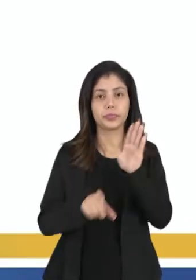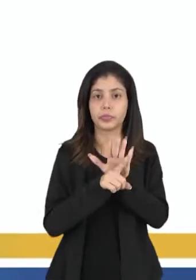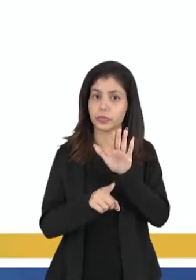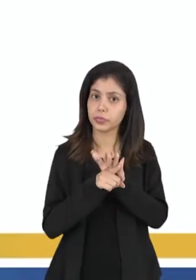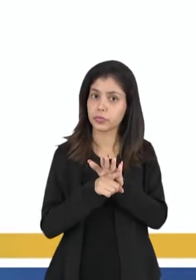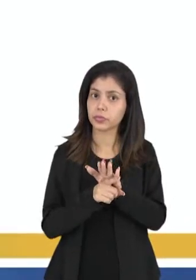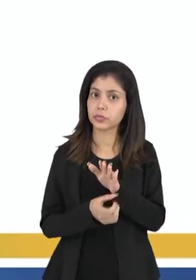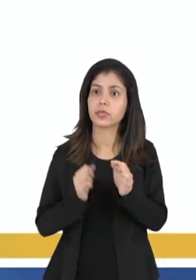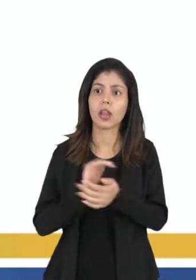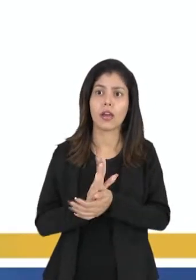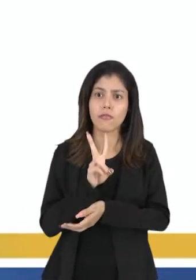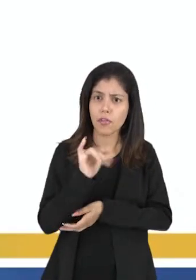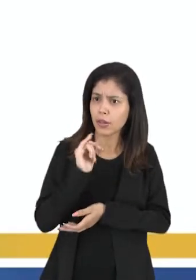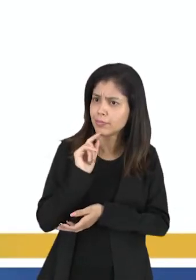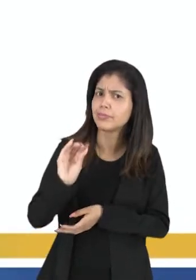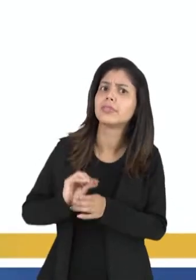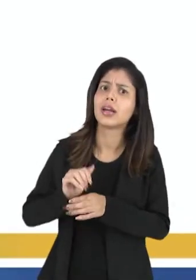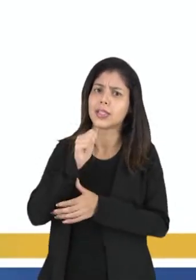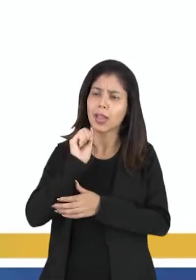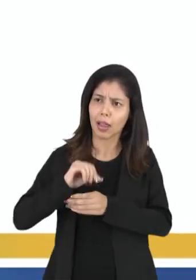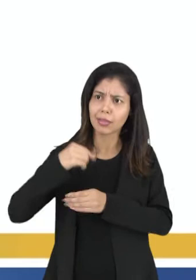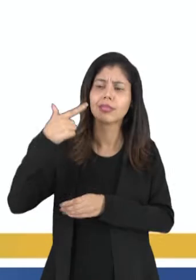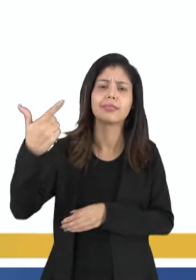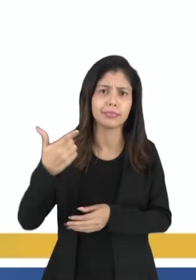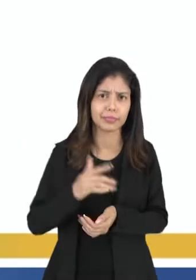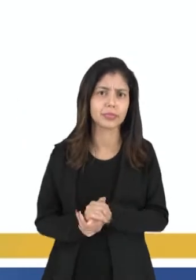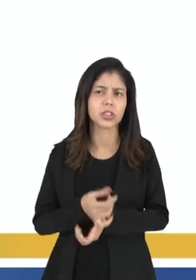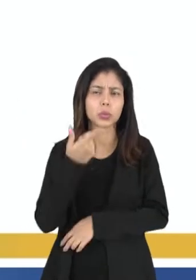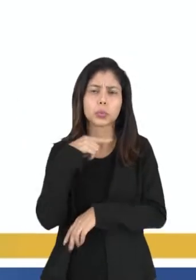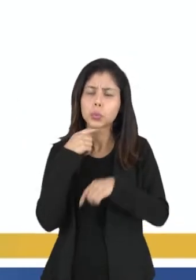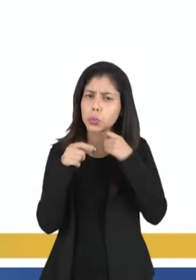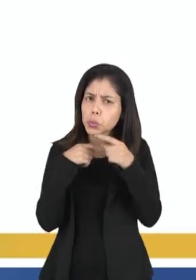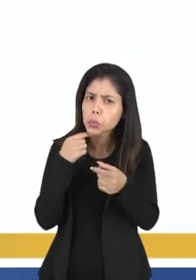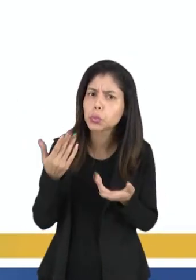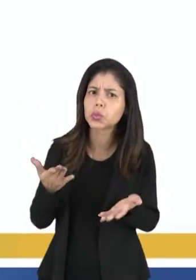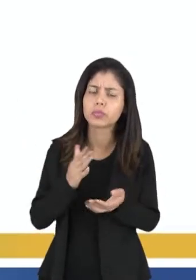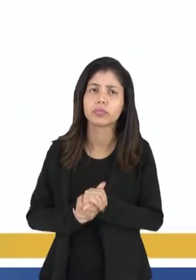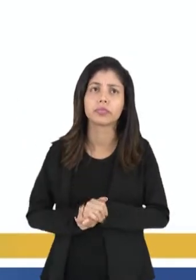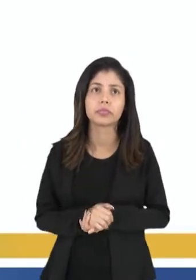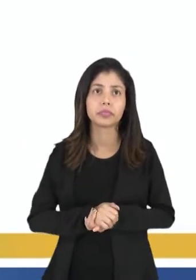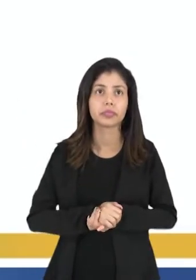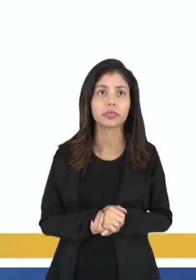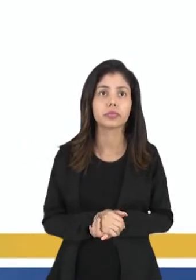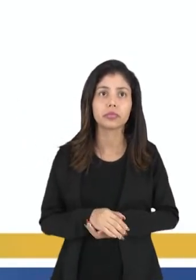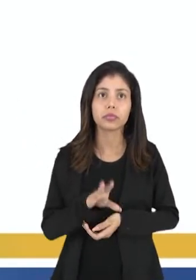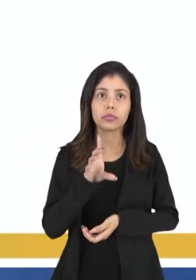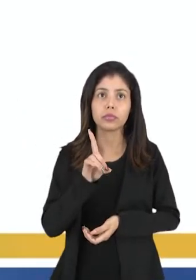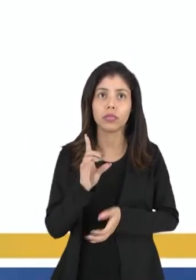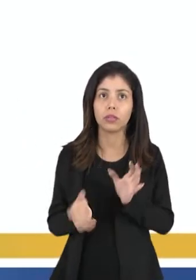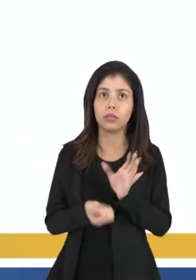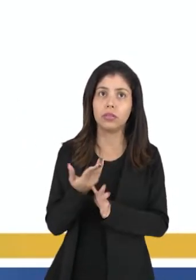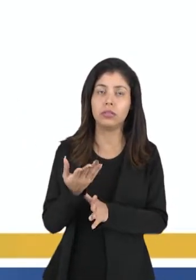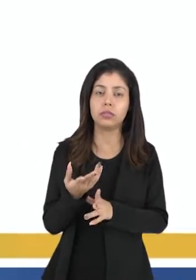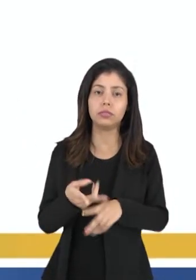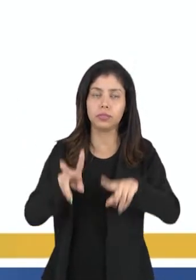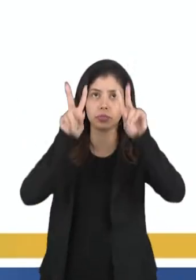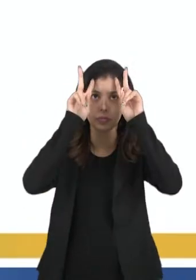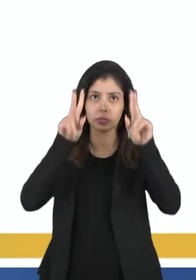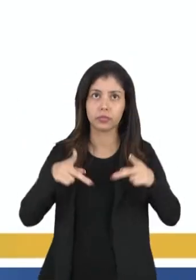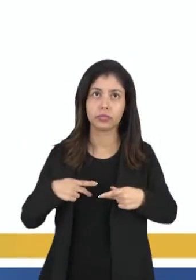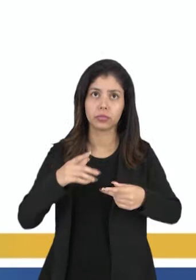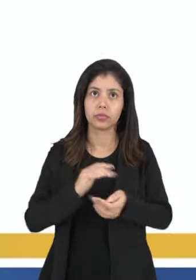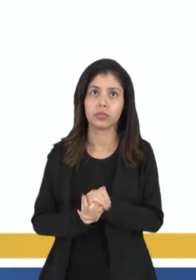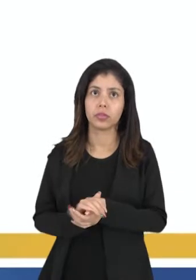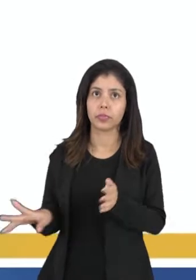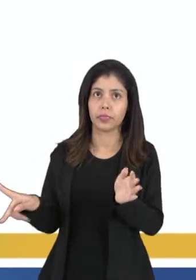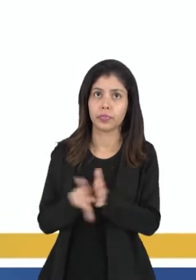além da capacidade humana, né? Então, a gente já fica com dúvida nessa questão. D, criada pelo homem que concede a